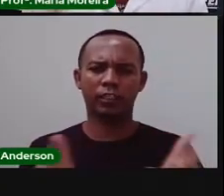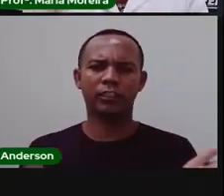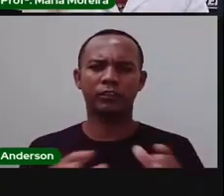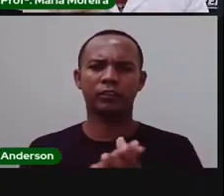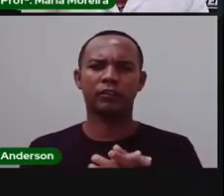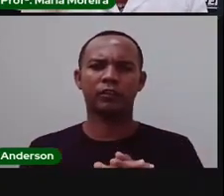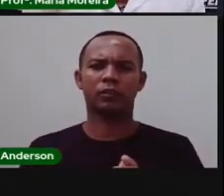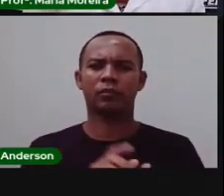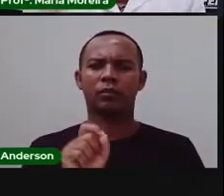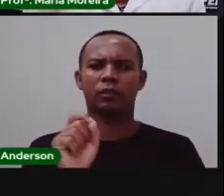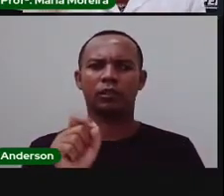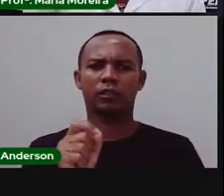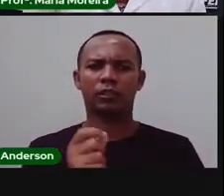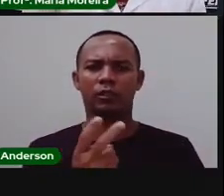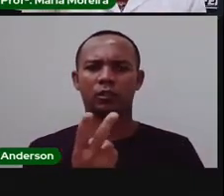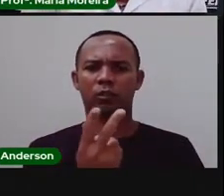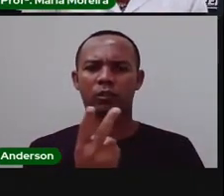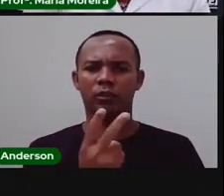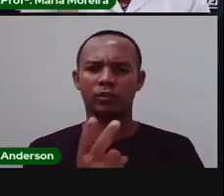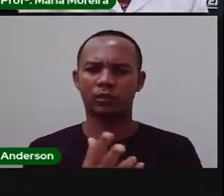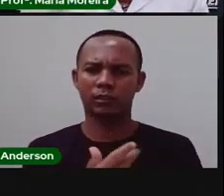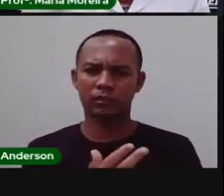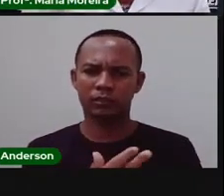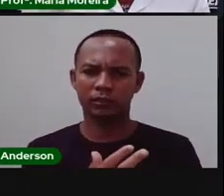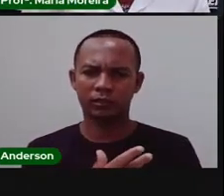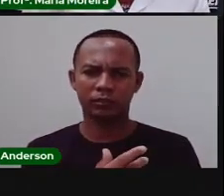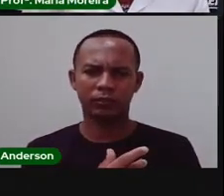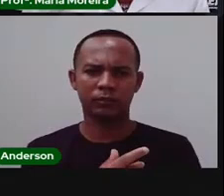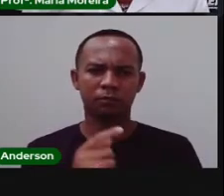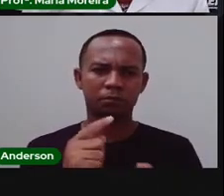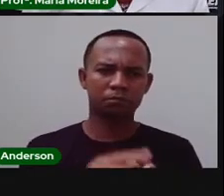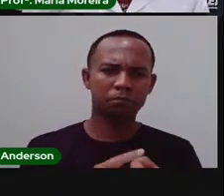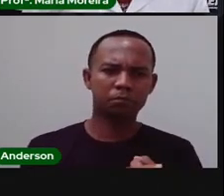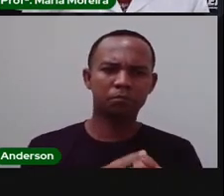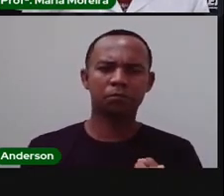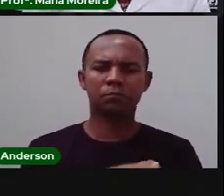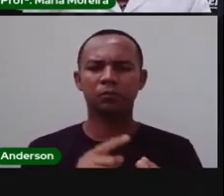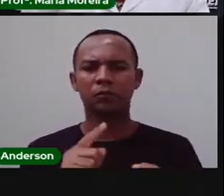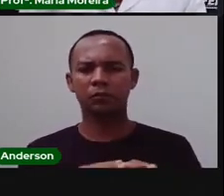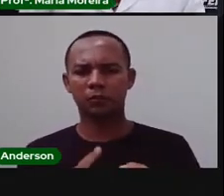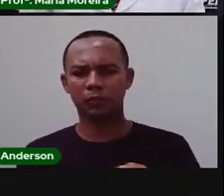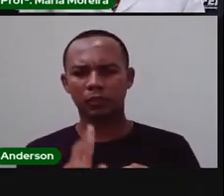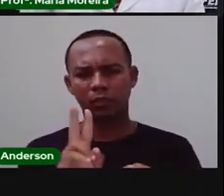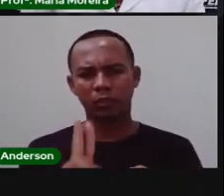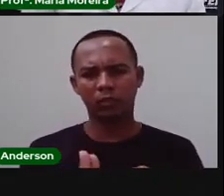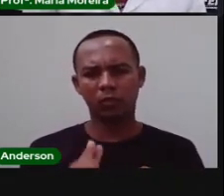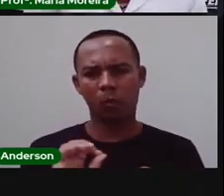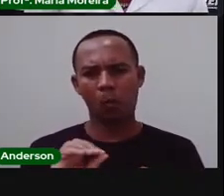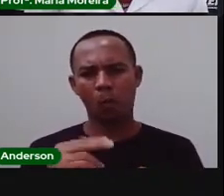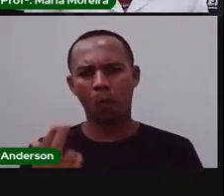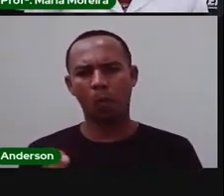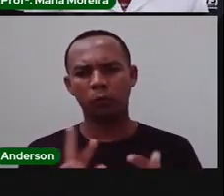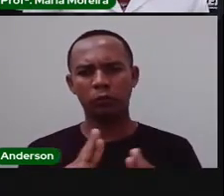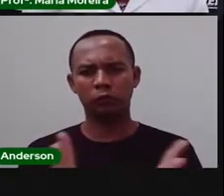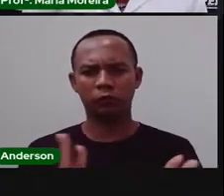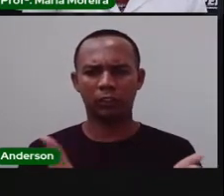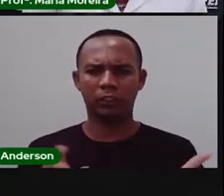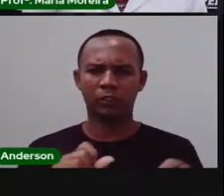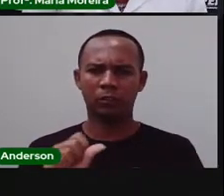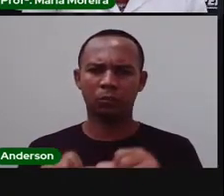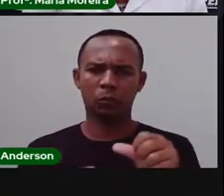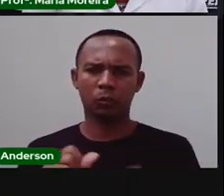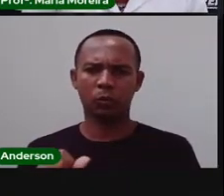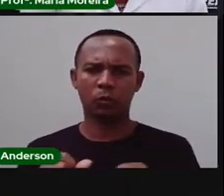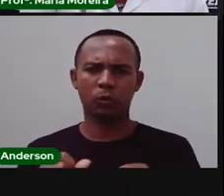verdade Entre essas duas imagens Alguma coisa ainda Permanece aí O que que mudou De fato? Mudou O tamanho da